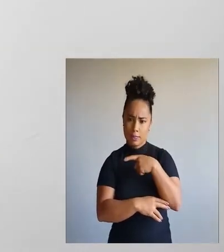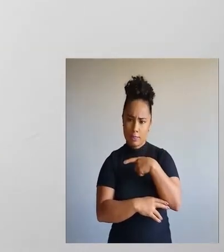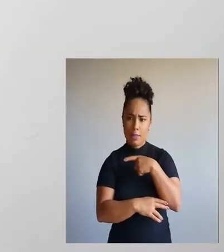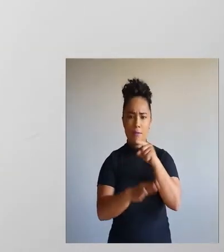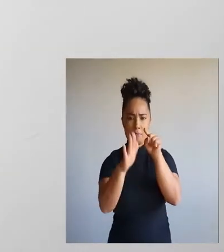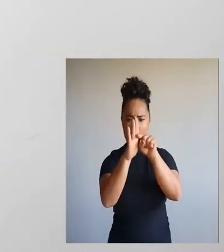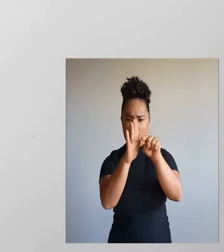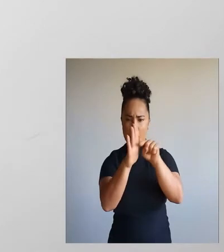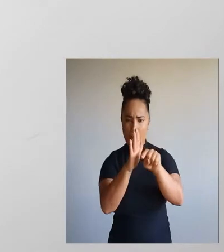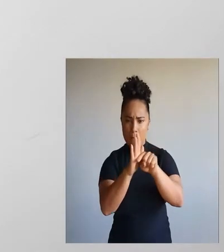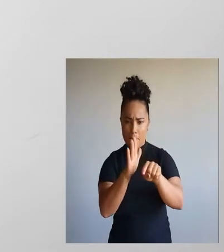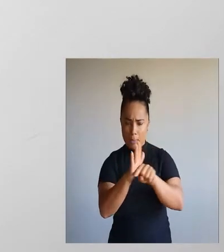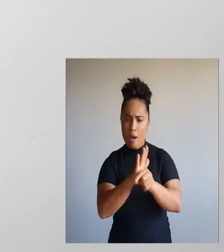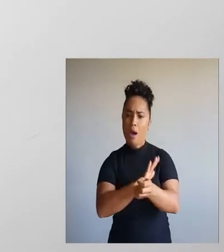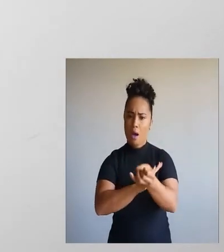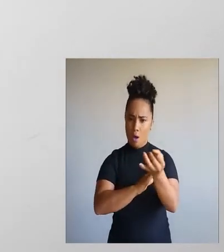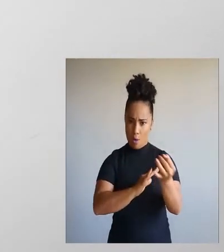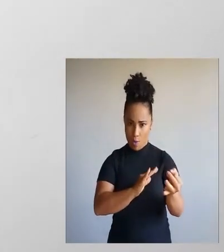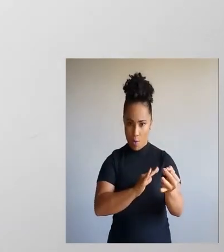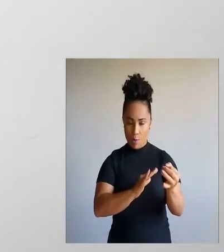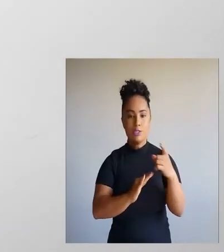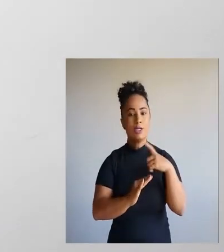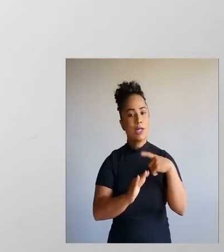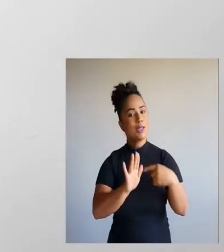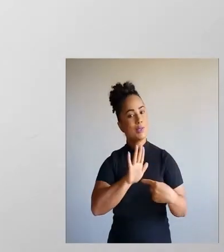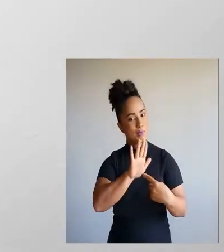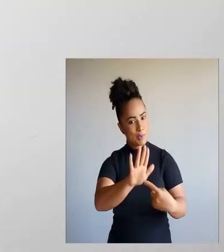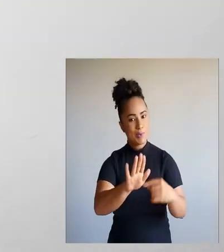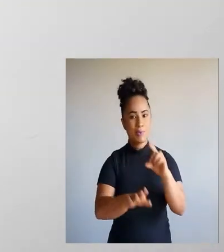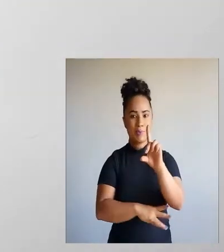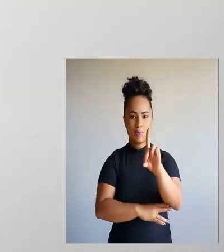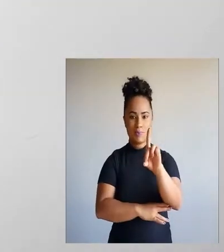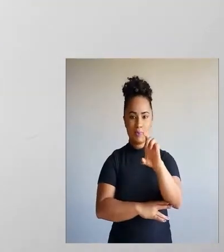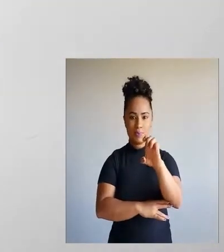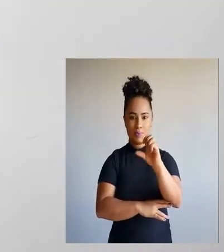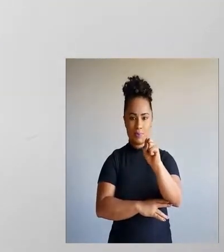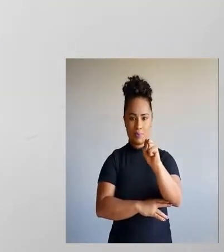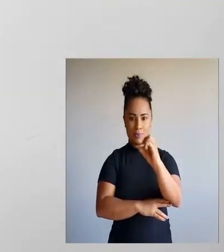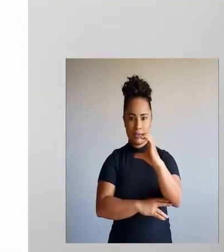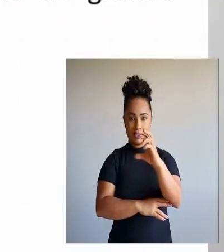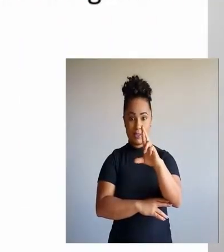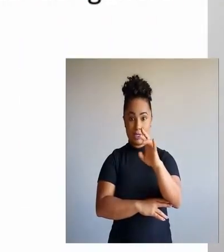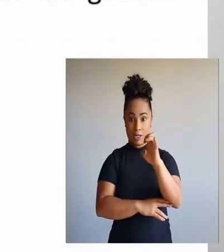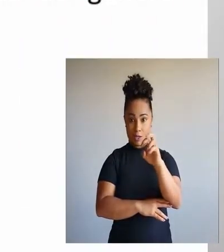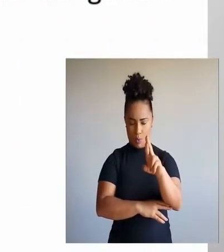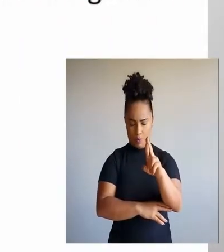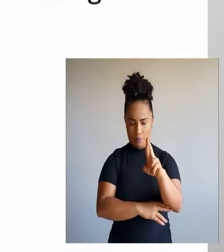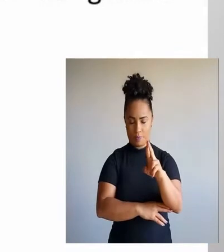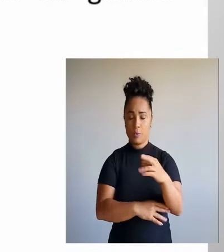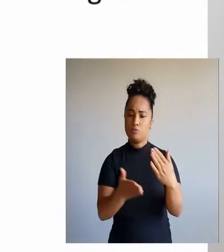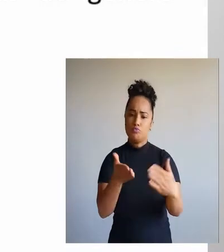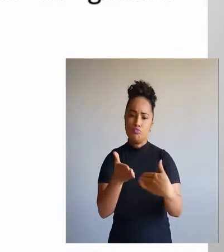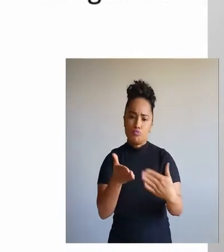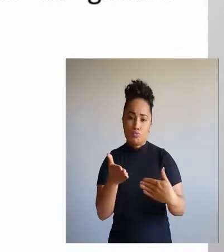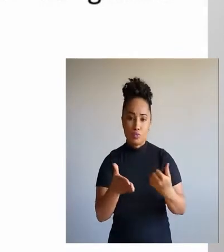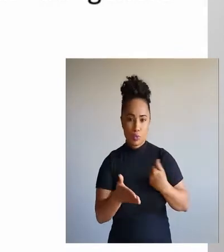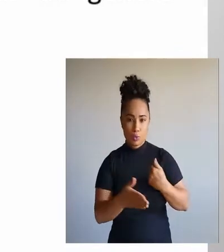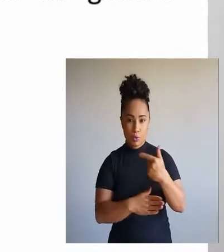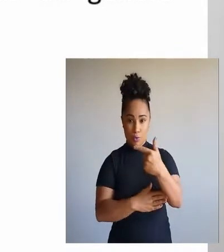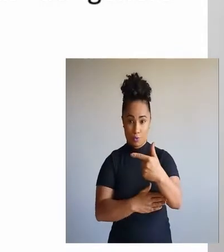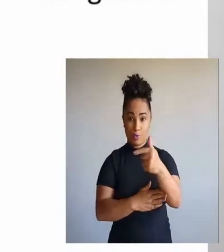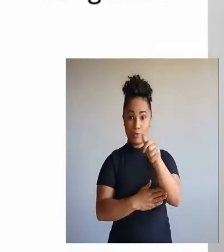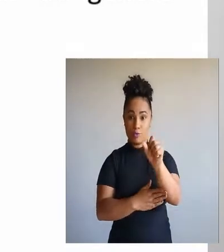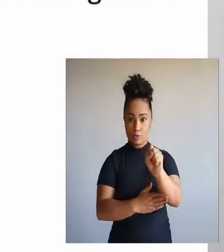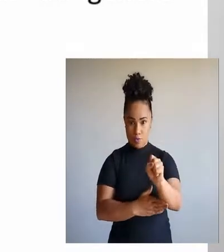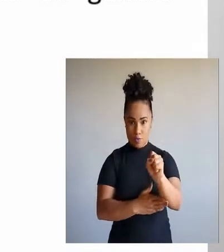algumas questões com os descritores. Vamos analisar uma delas. Na página 28 do